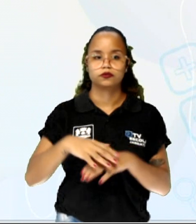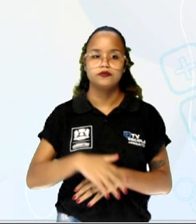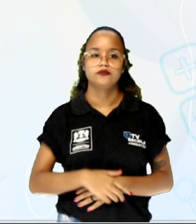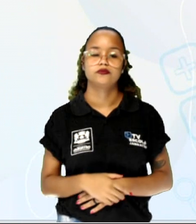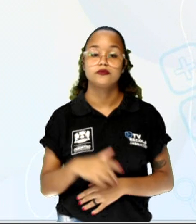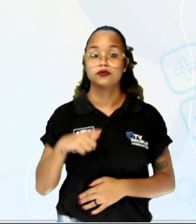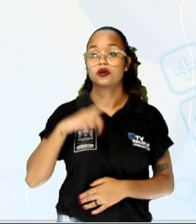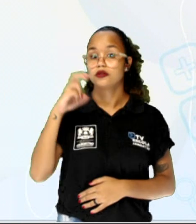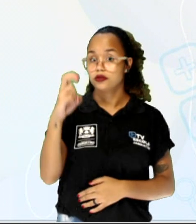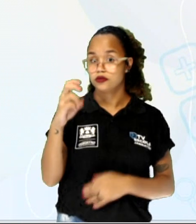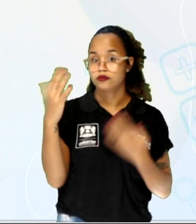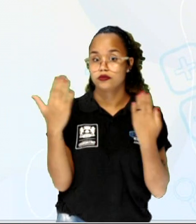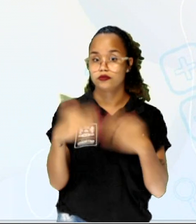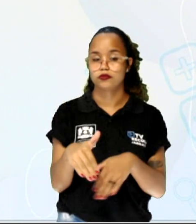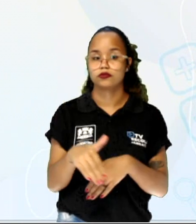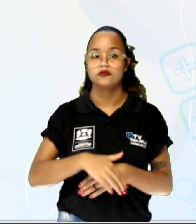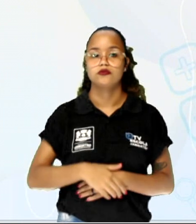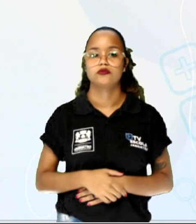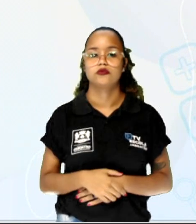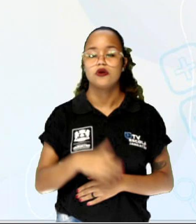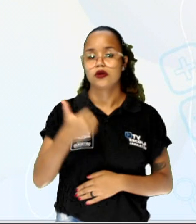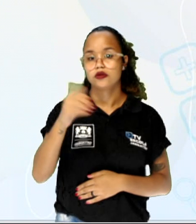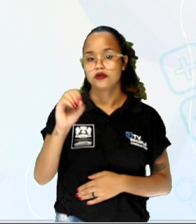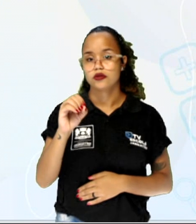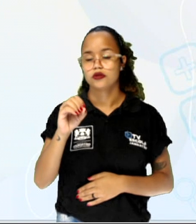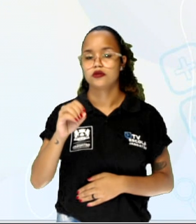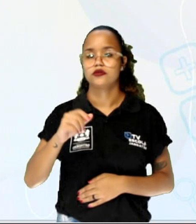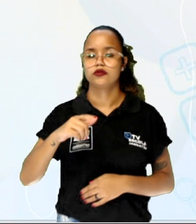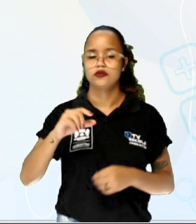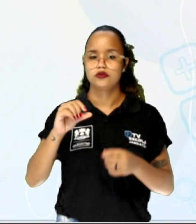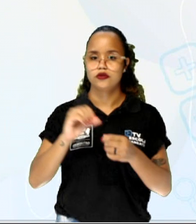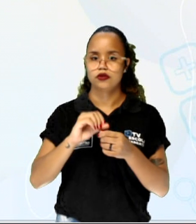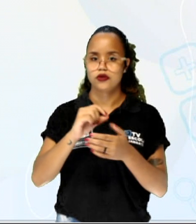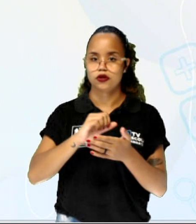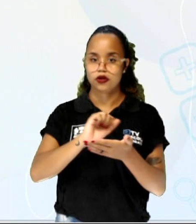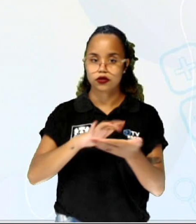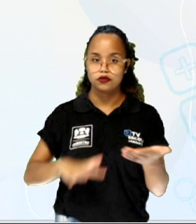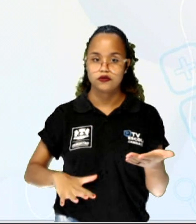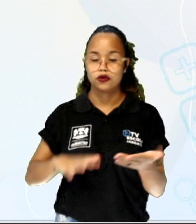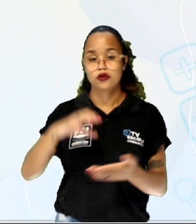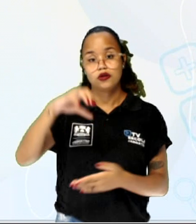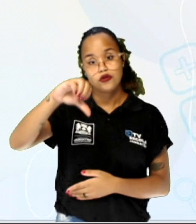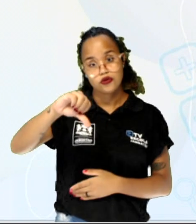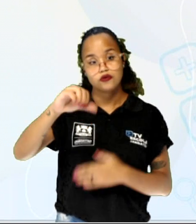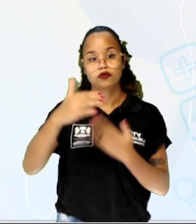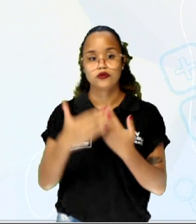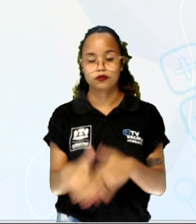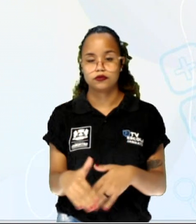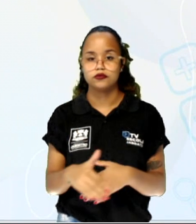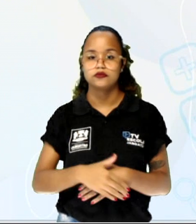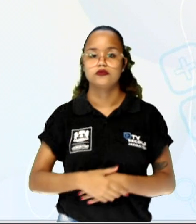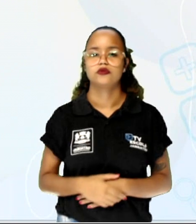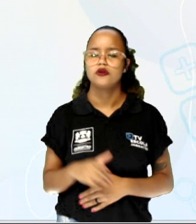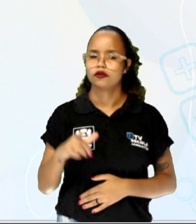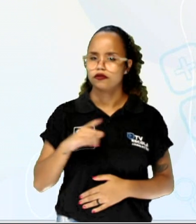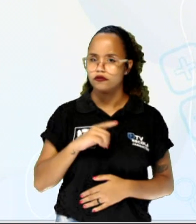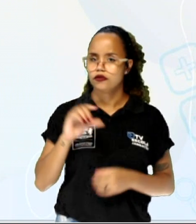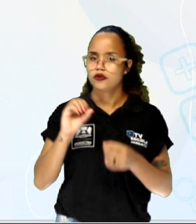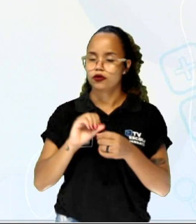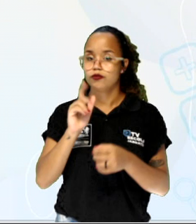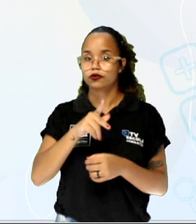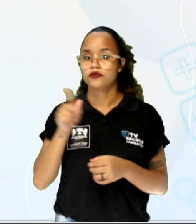5 na prova, tirou 10 no trabalho e 9 no teste. O professor fez 3 atividades valendo nota.